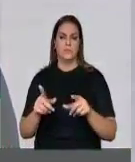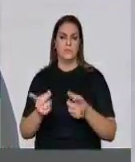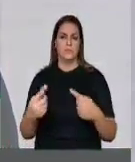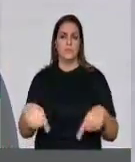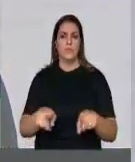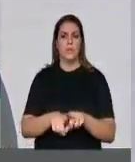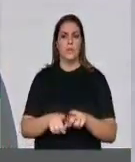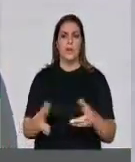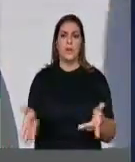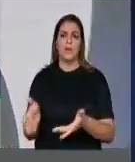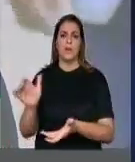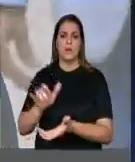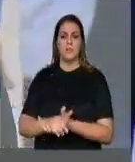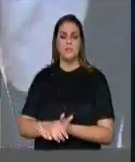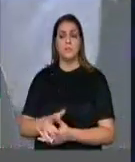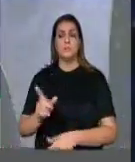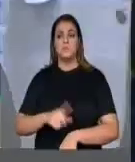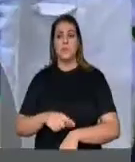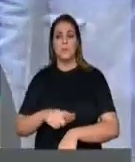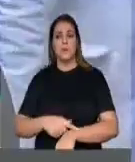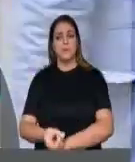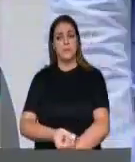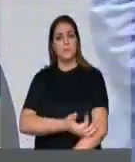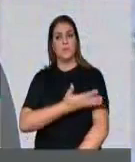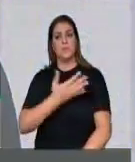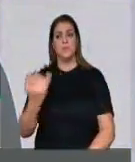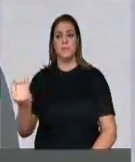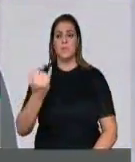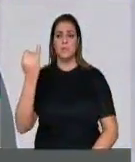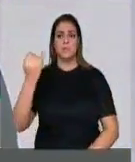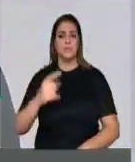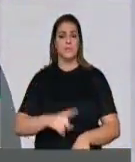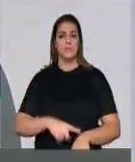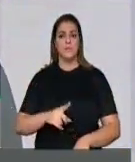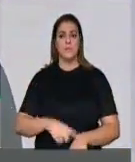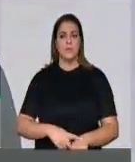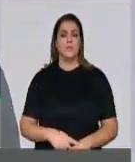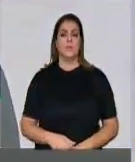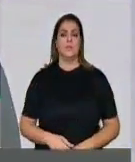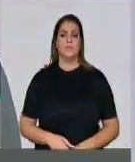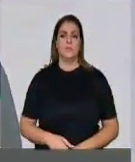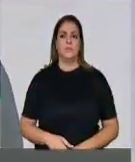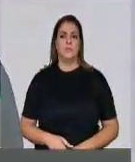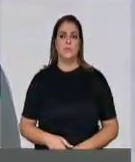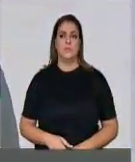emocionante, um momento importante e um momento de grande